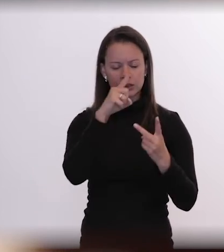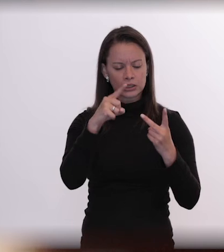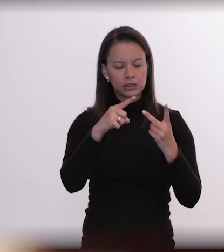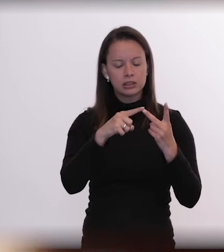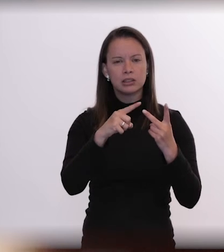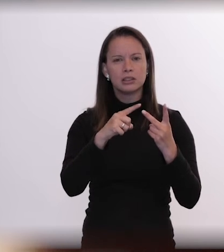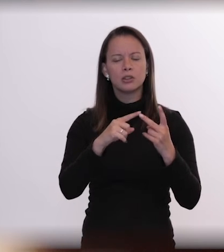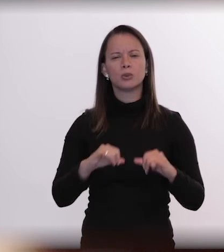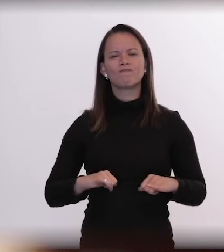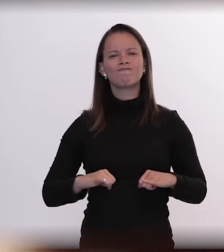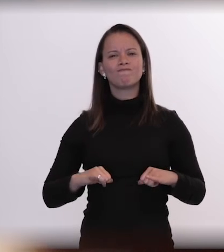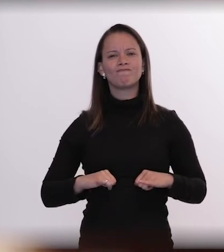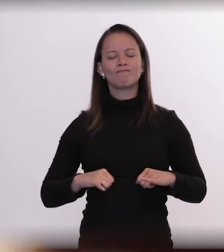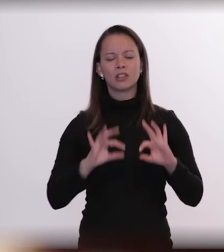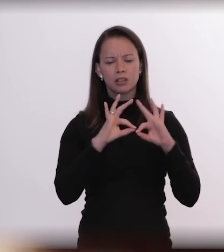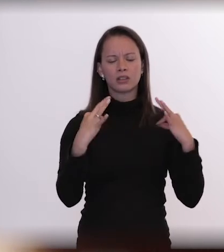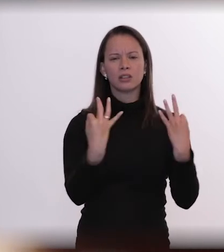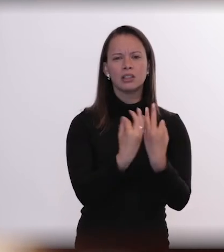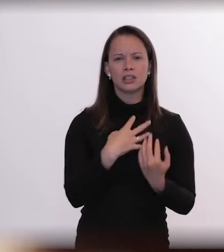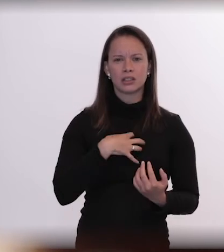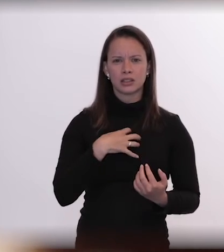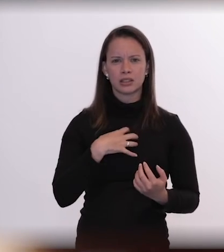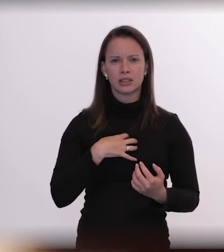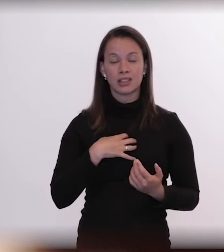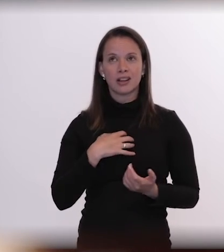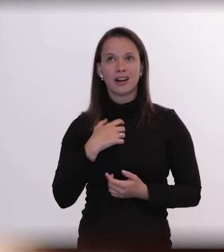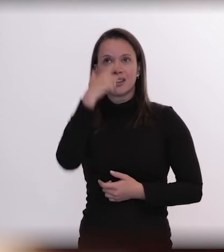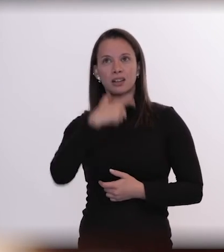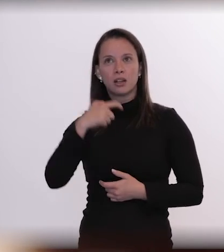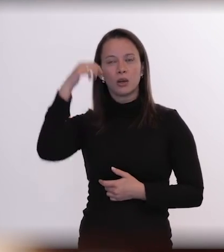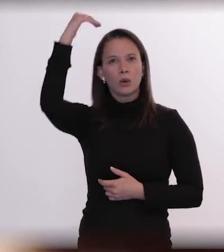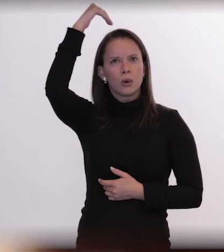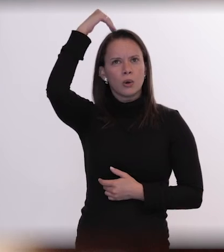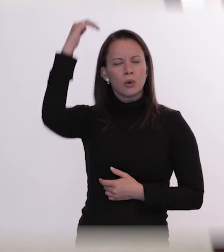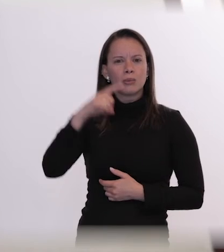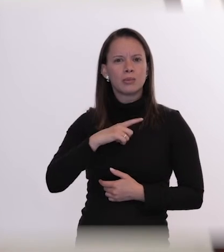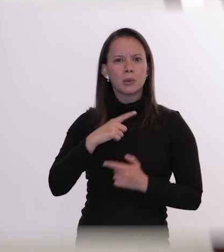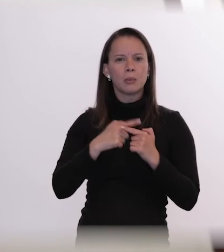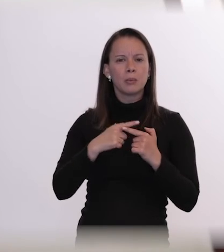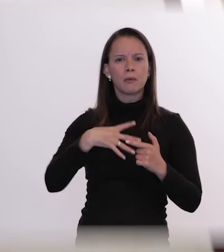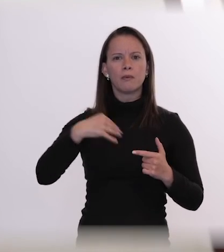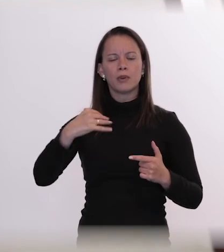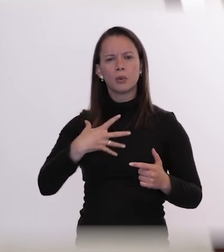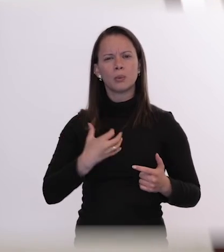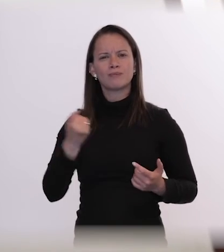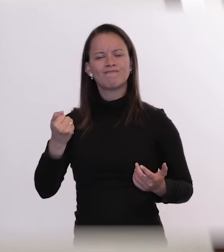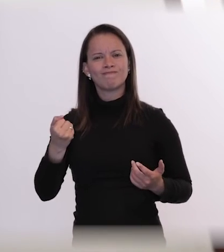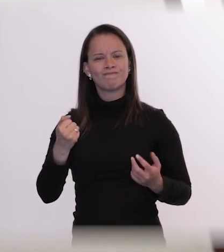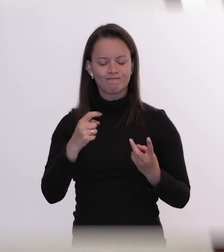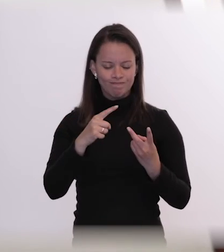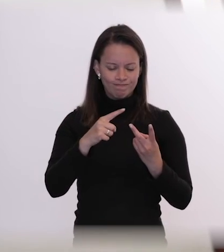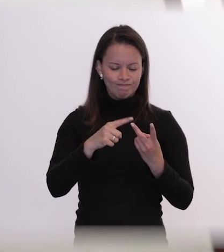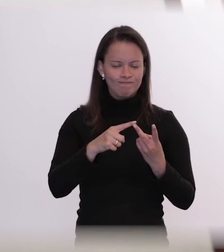passar pelo sofrimento de que você é culpado pelo acontecido e isso é outra